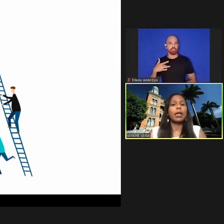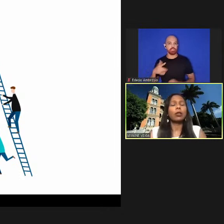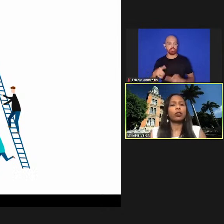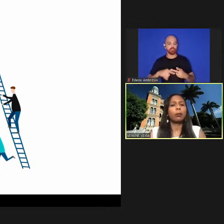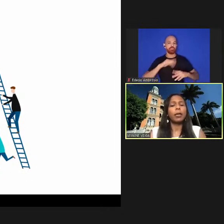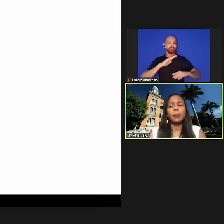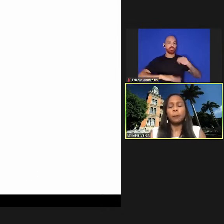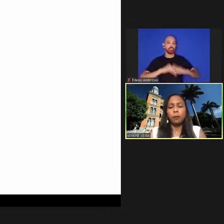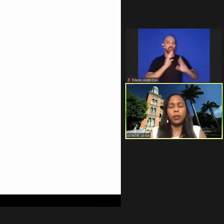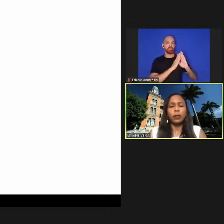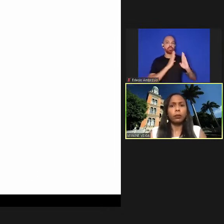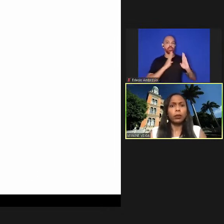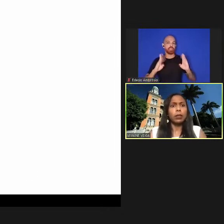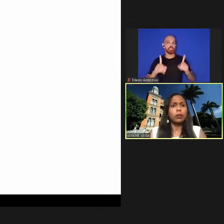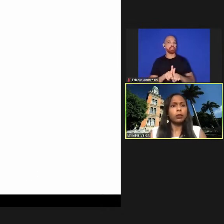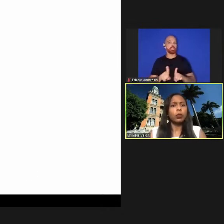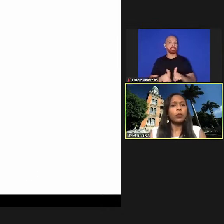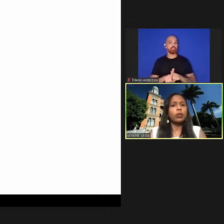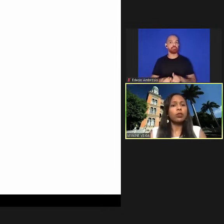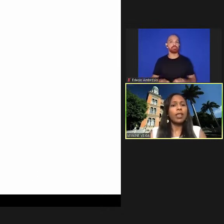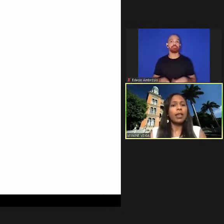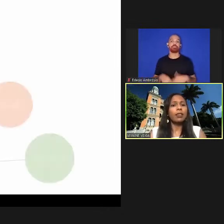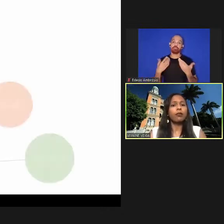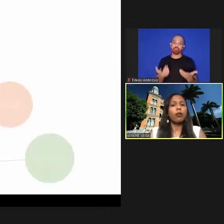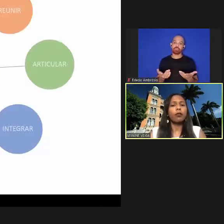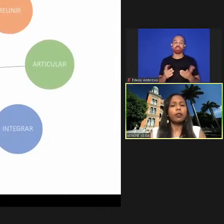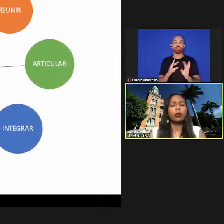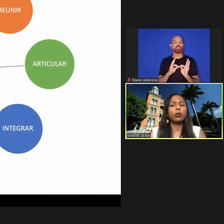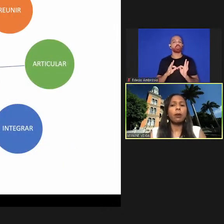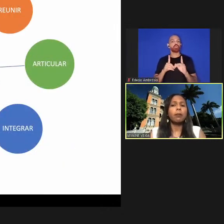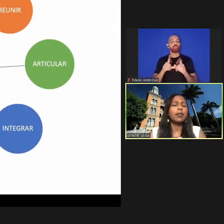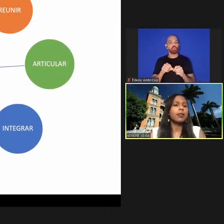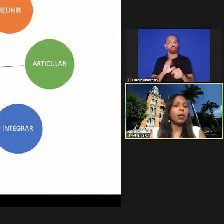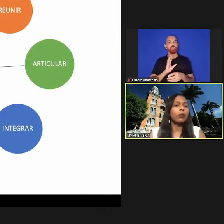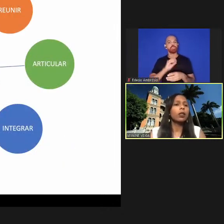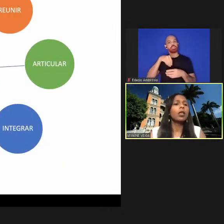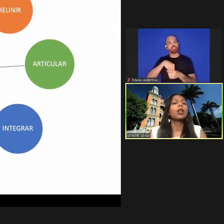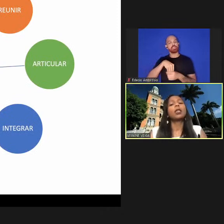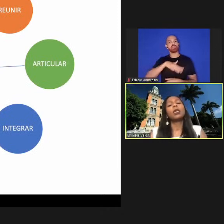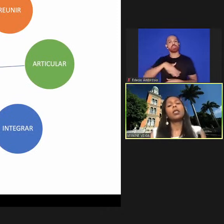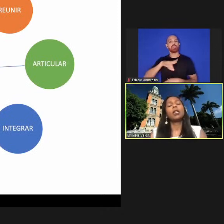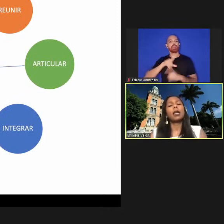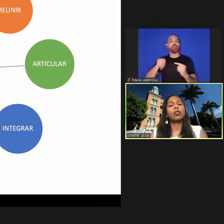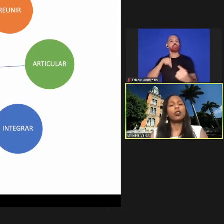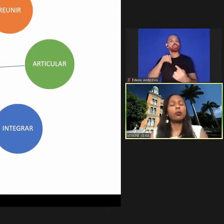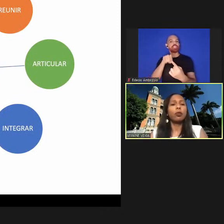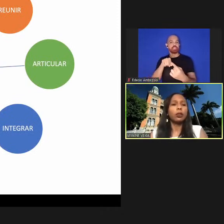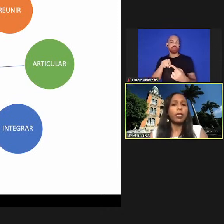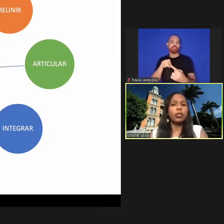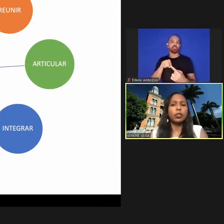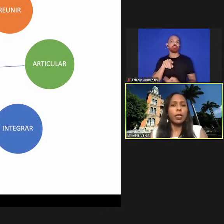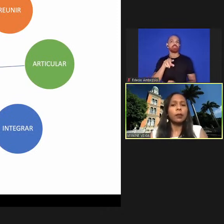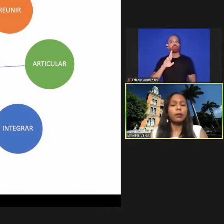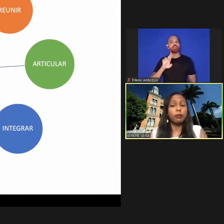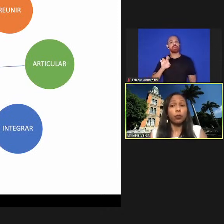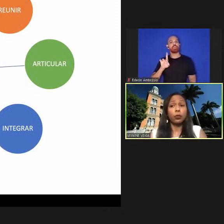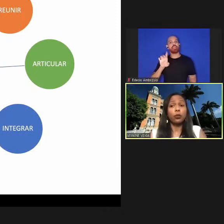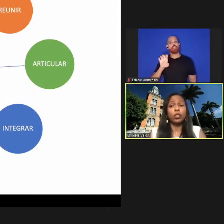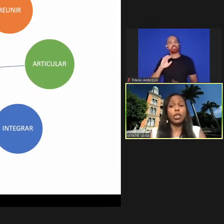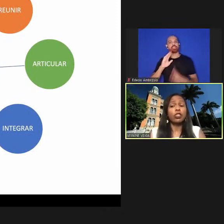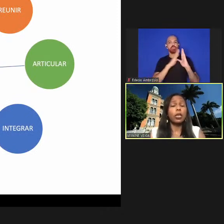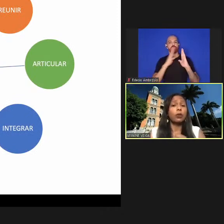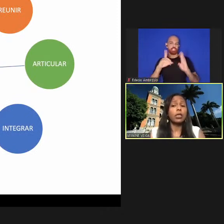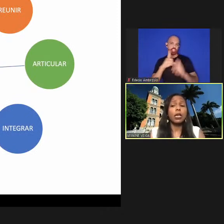bibliotecários também então tudo isso está envolvido numa missão que a rede de bibliotecas tem da